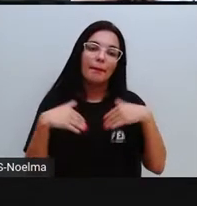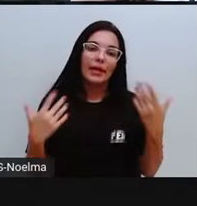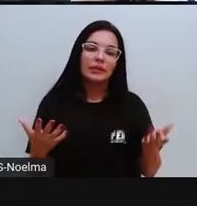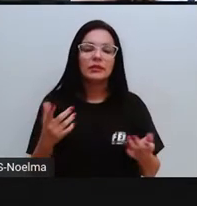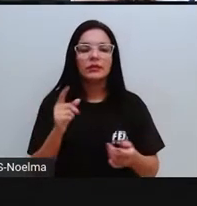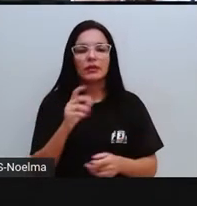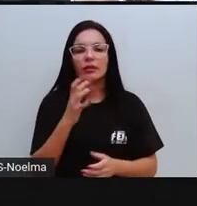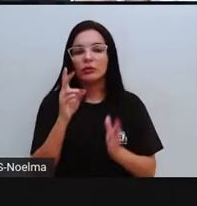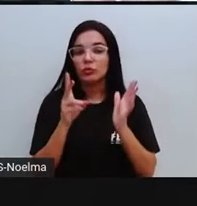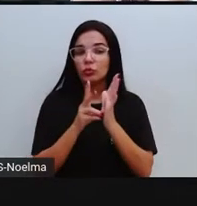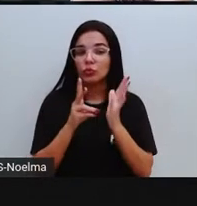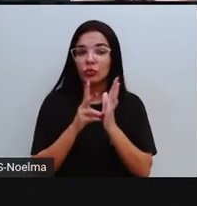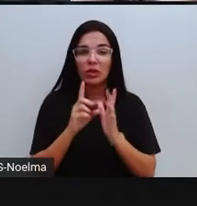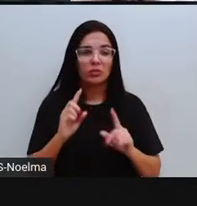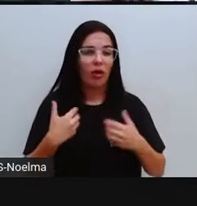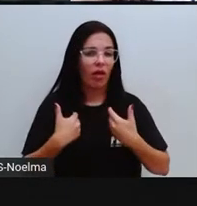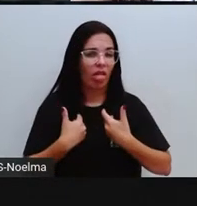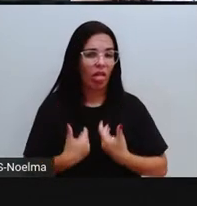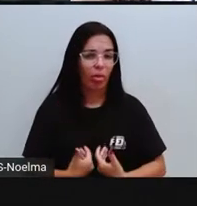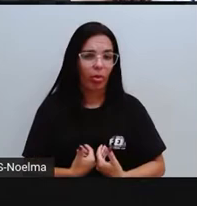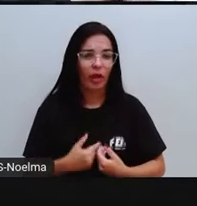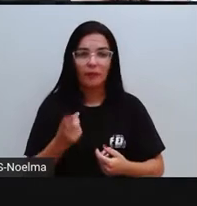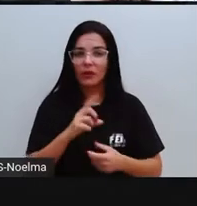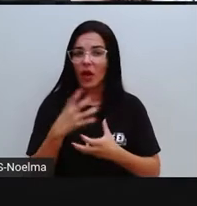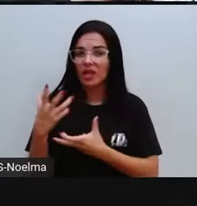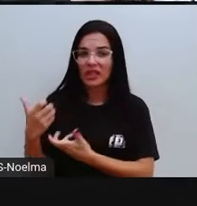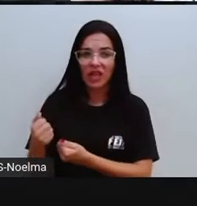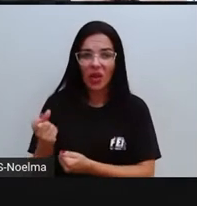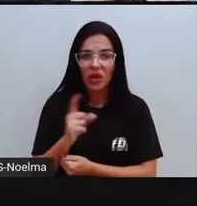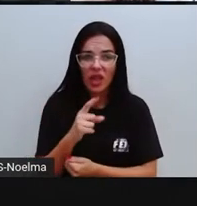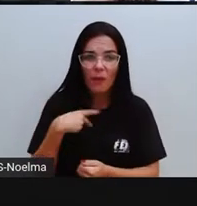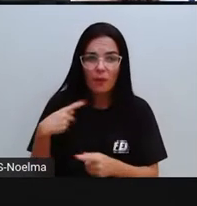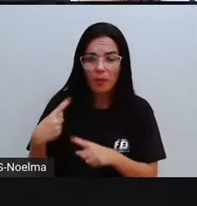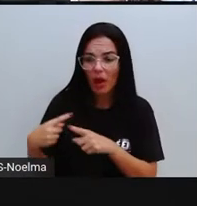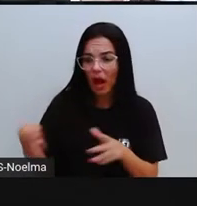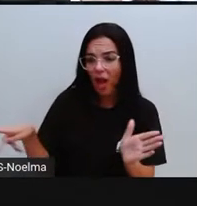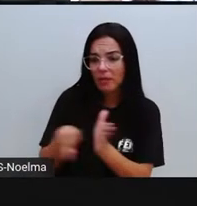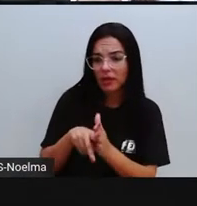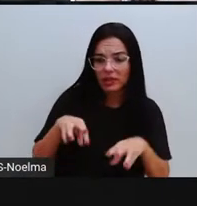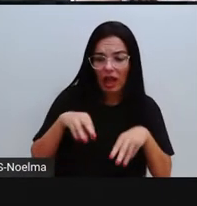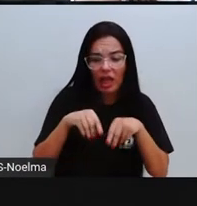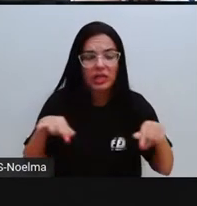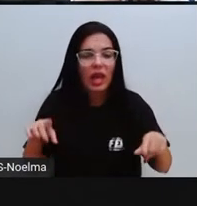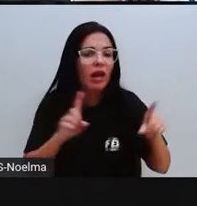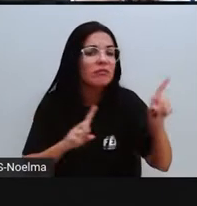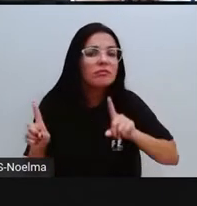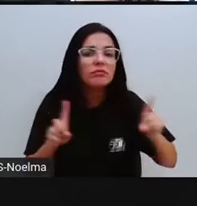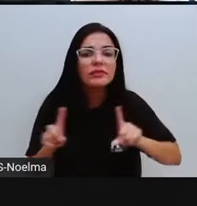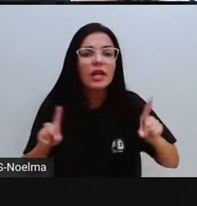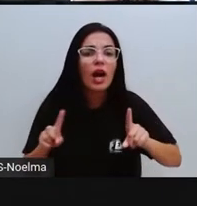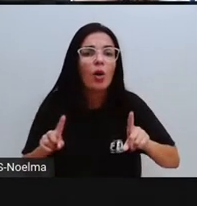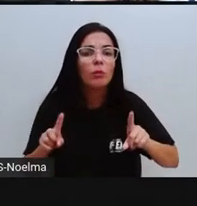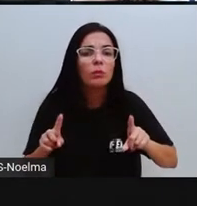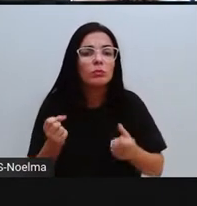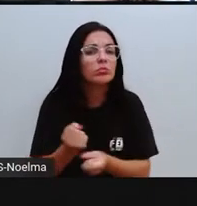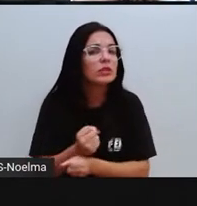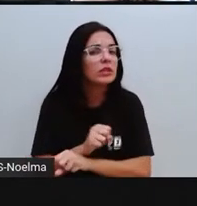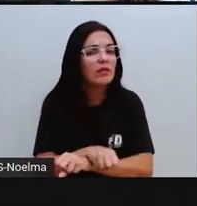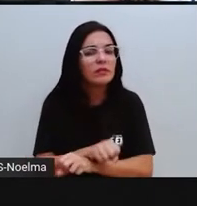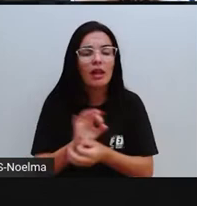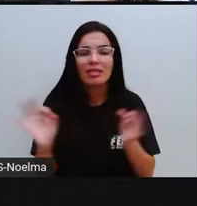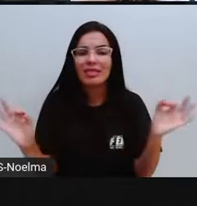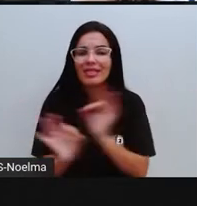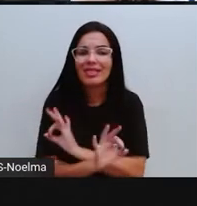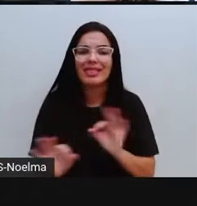aguentaram o trabalho, eles também não aceitaram, né? Serem escravizados, e eles lutaram mesmo contra